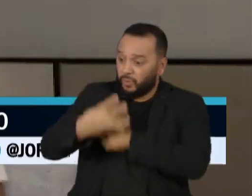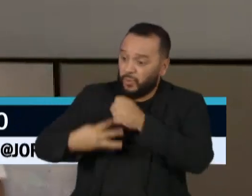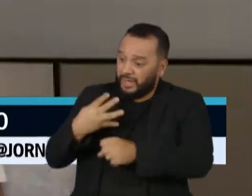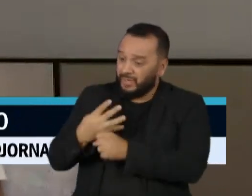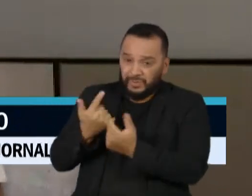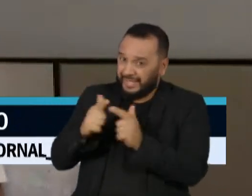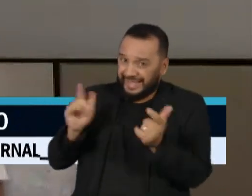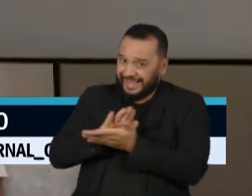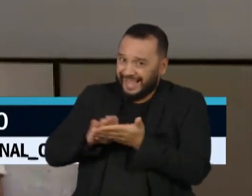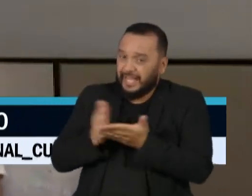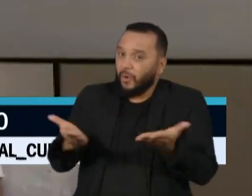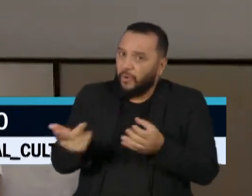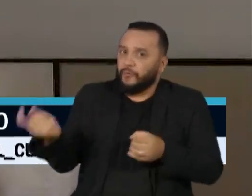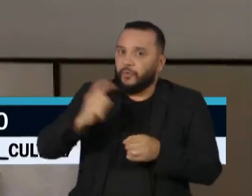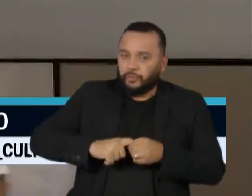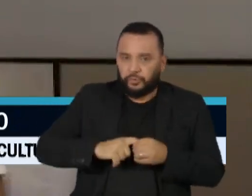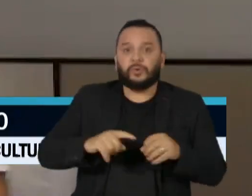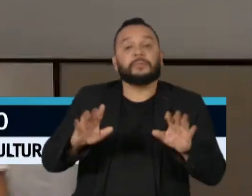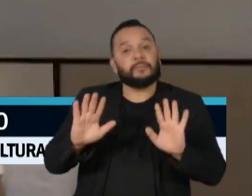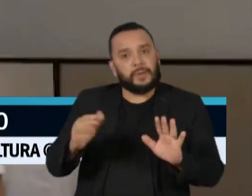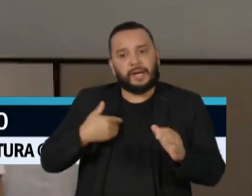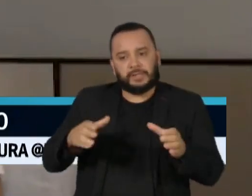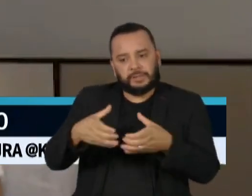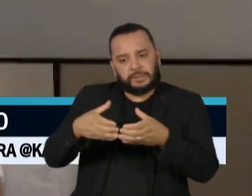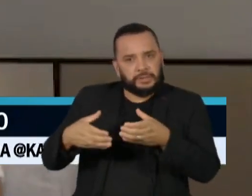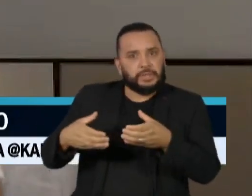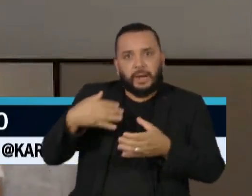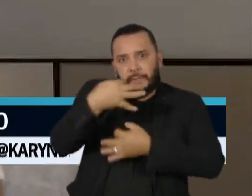poder vinculante a esses espaços de participação popular.